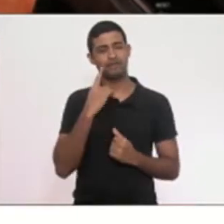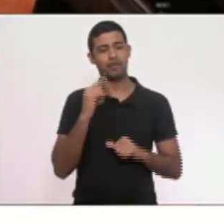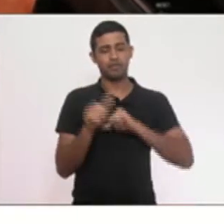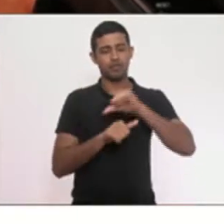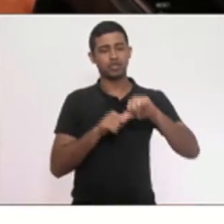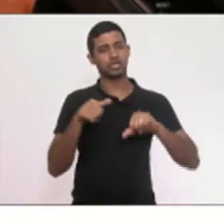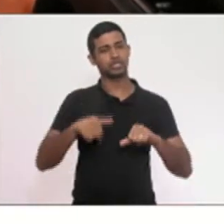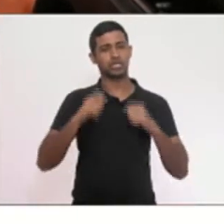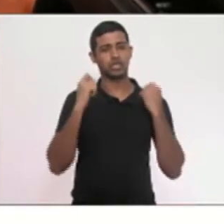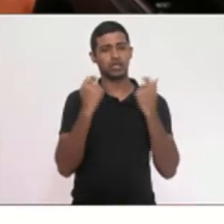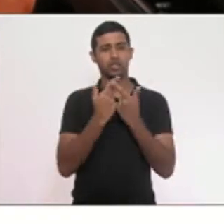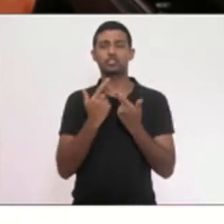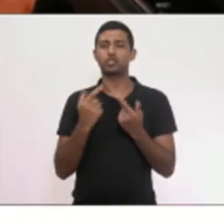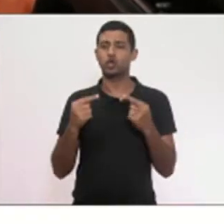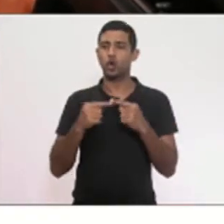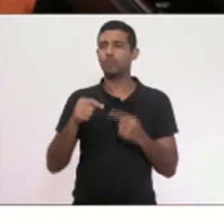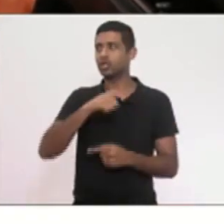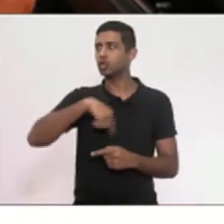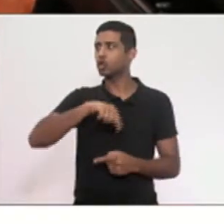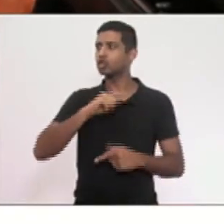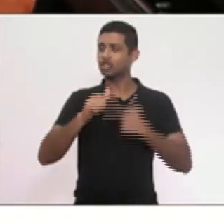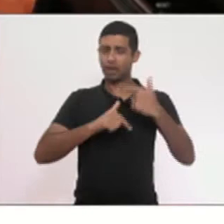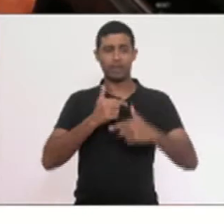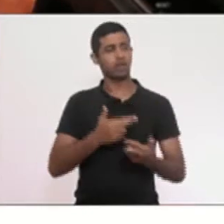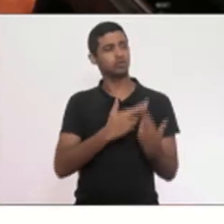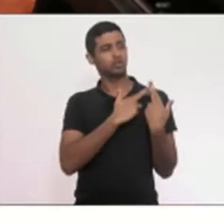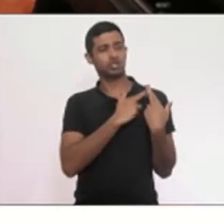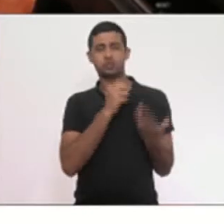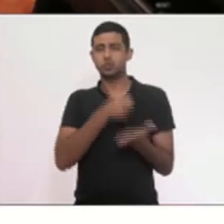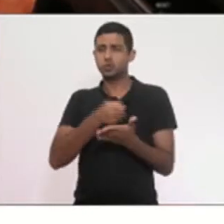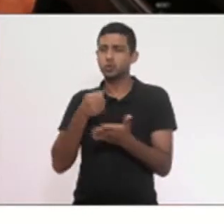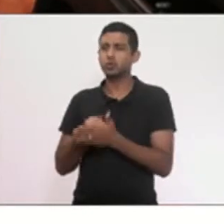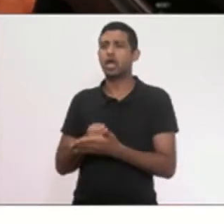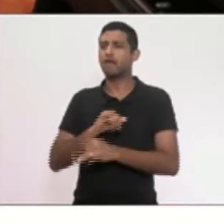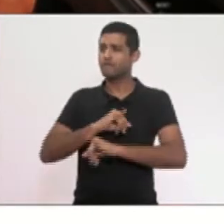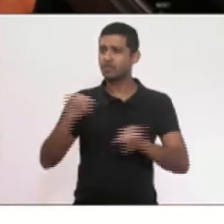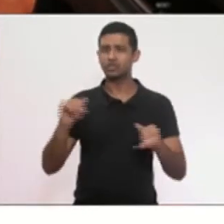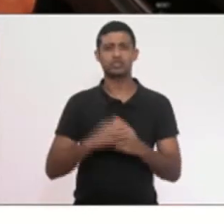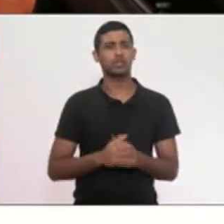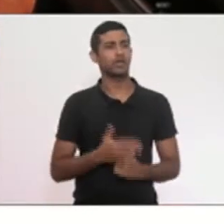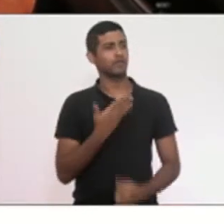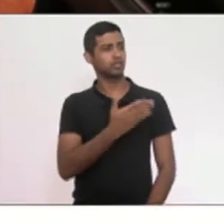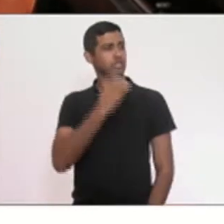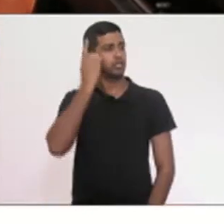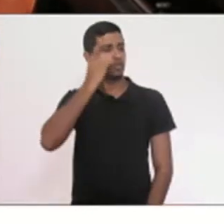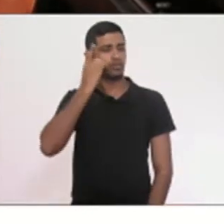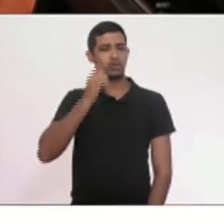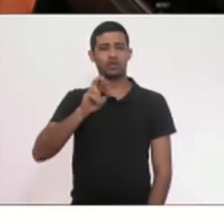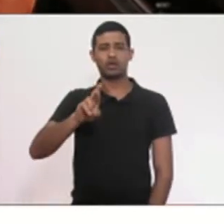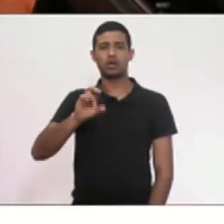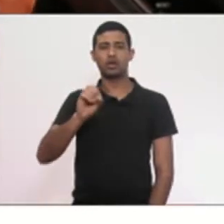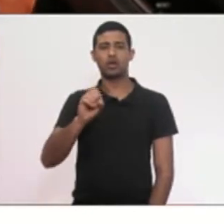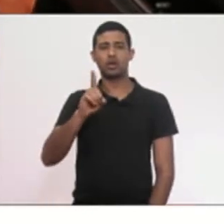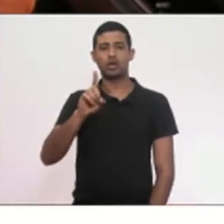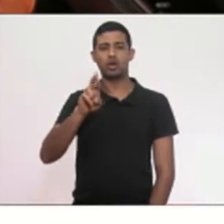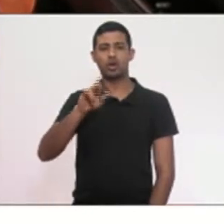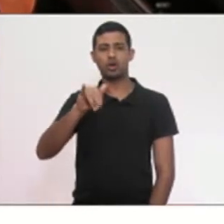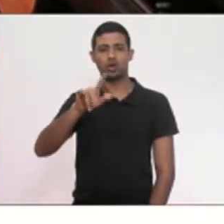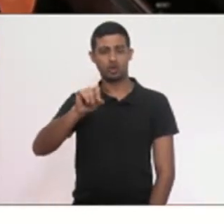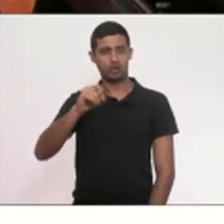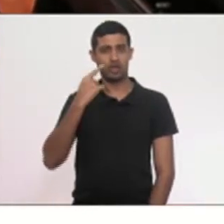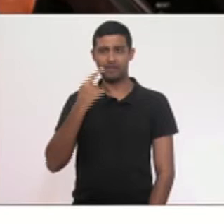gente desempenha a nossa função, que é cobrar, fiscalizar e denunciar. Deputado Rodrigo, nos governos anteriores,